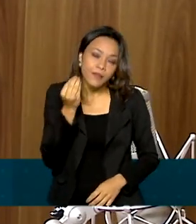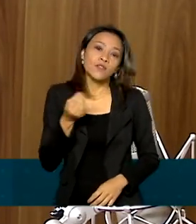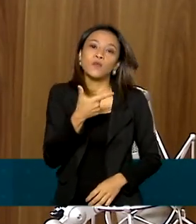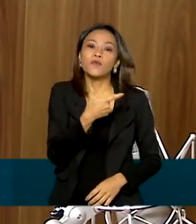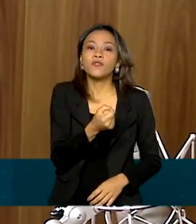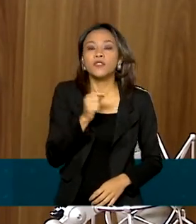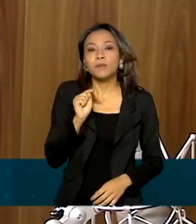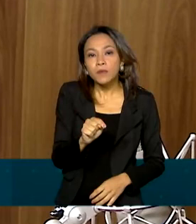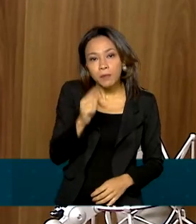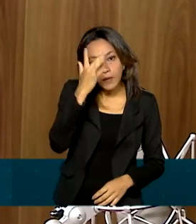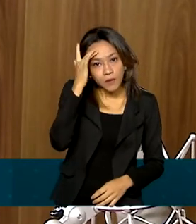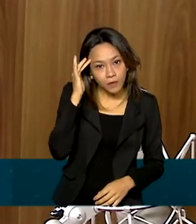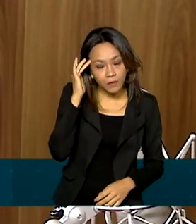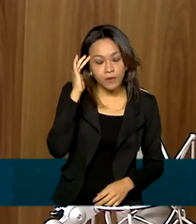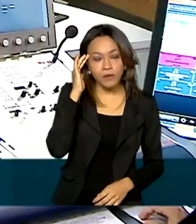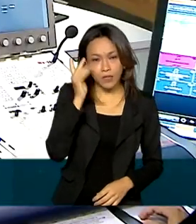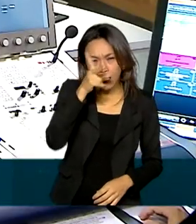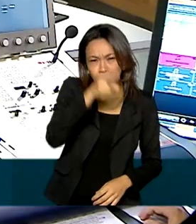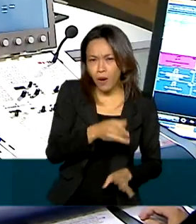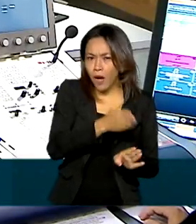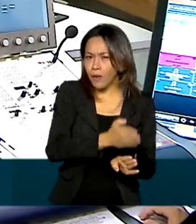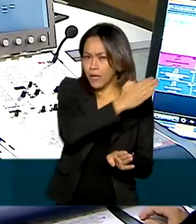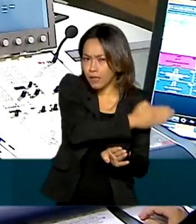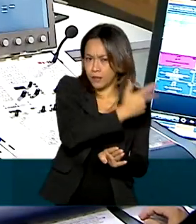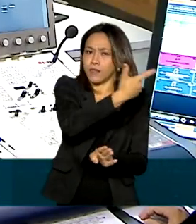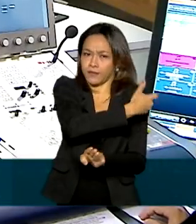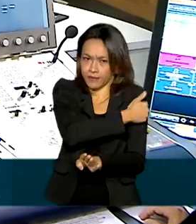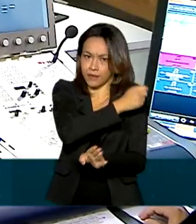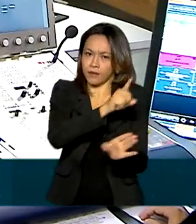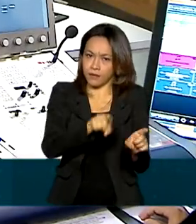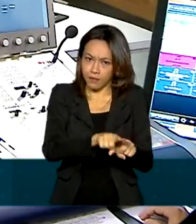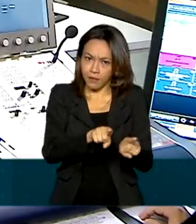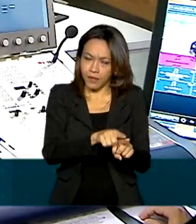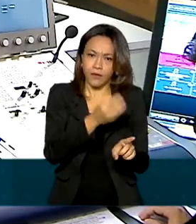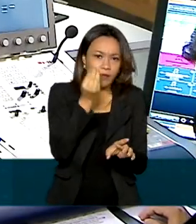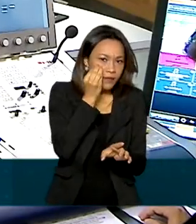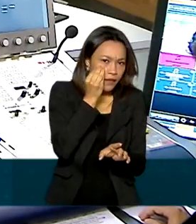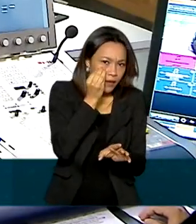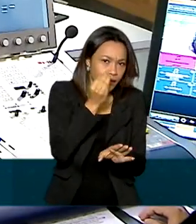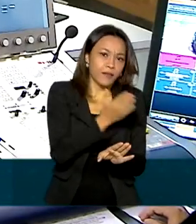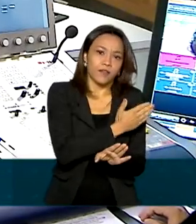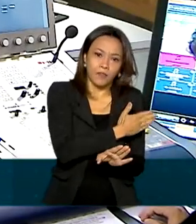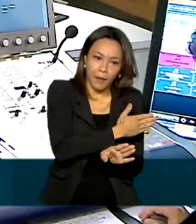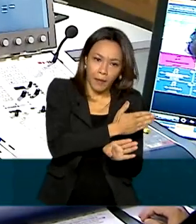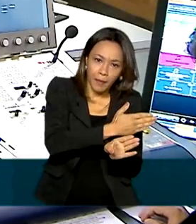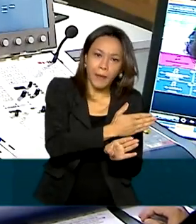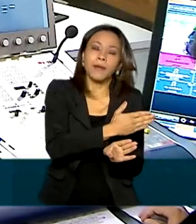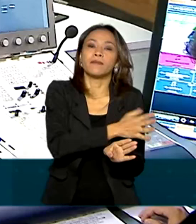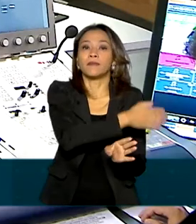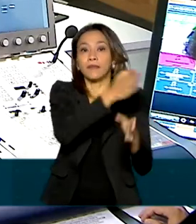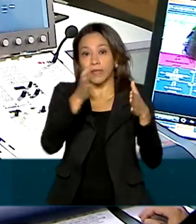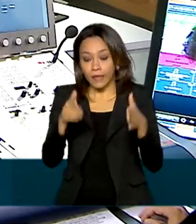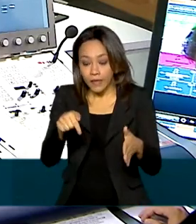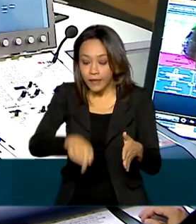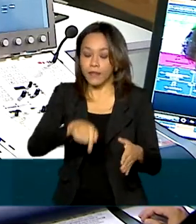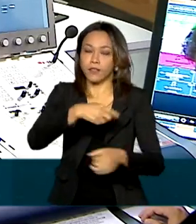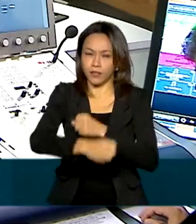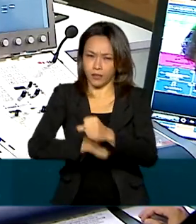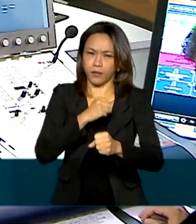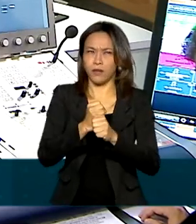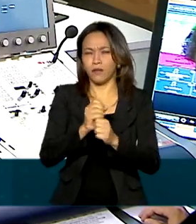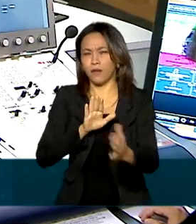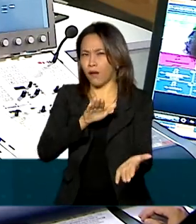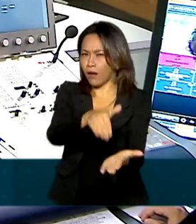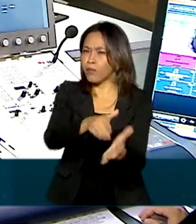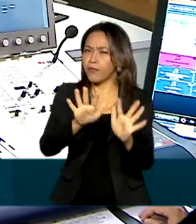feitas aberturas, assim como foi feita com as vacinas que estão aí hoje e aí é feita essa abertura ainda esse ano, eu diria lá, para o